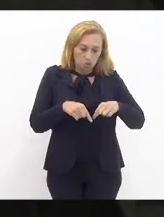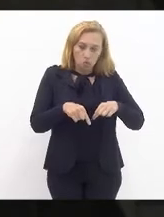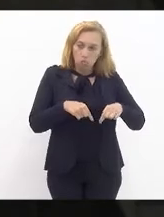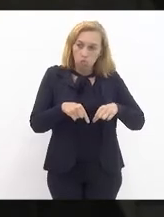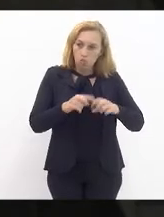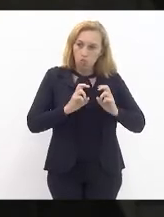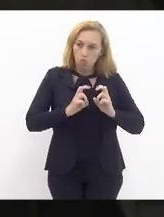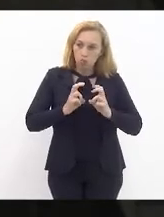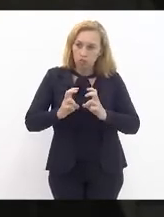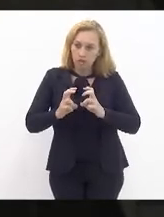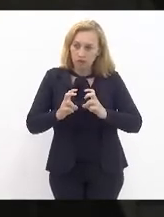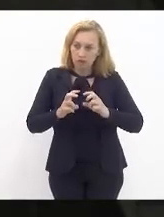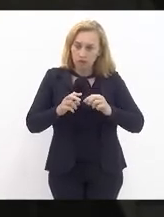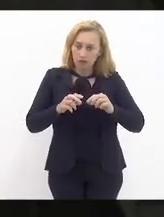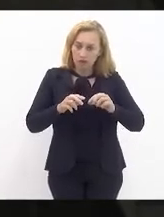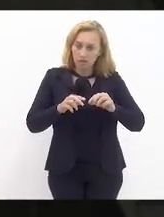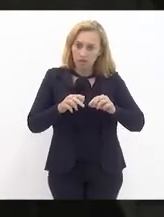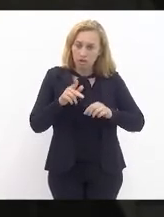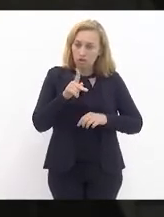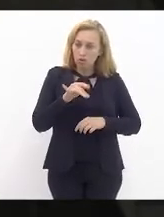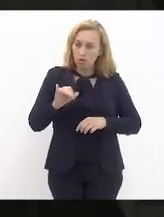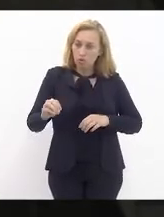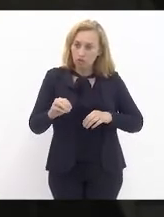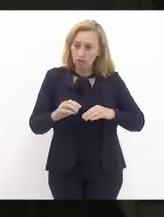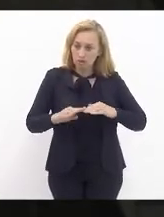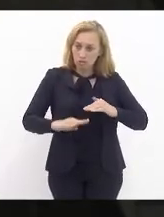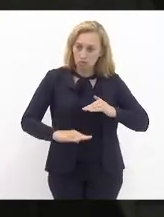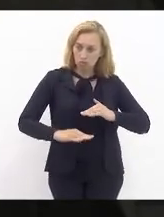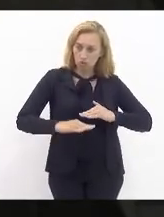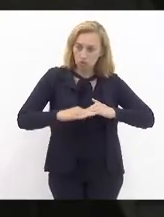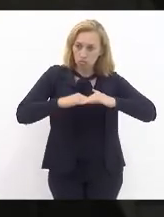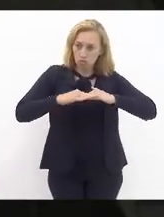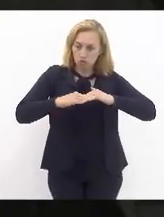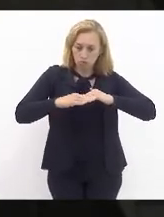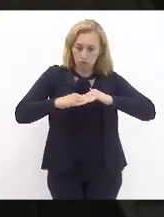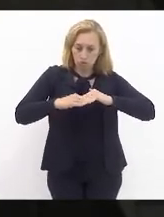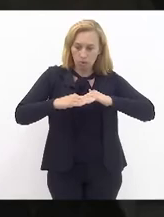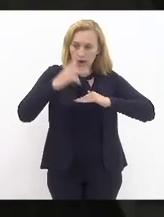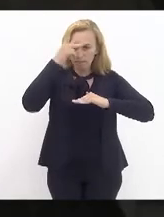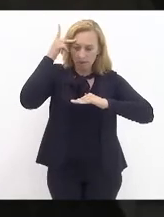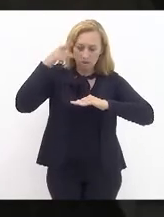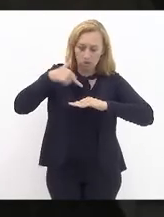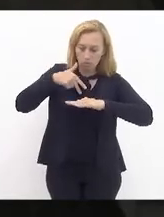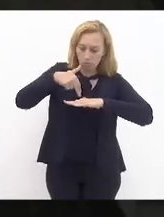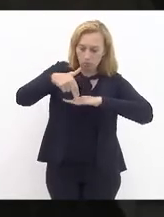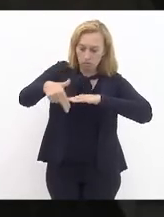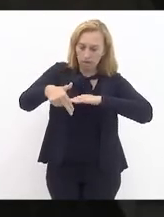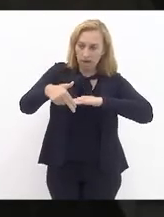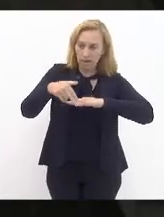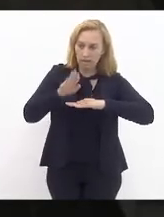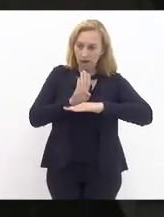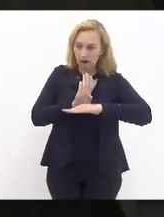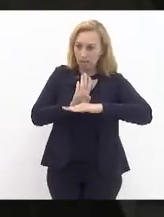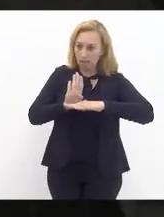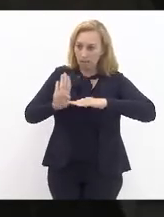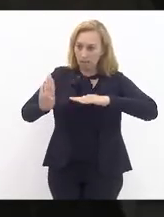estação é mais baixo, eleva o piso da estação, só encher com concreto. Não tem nada.